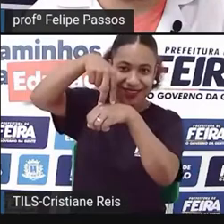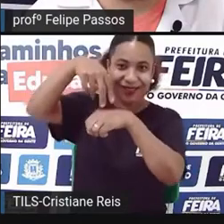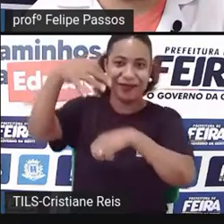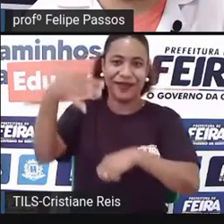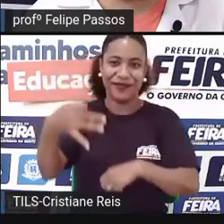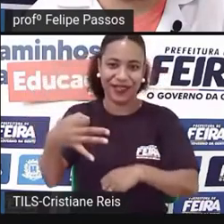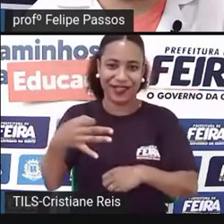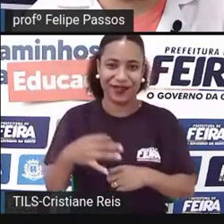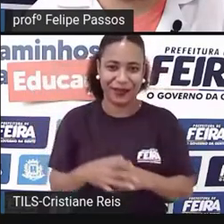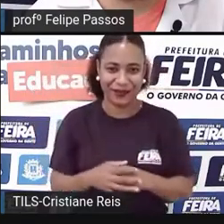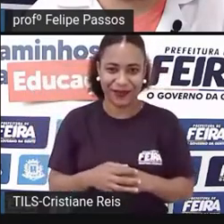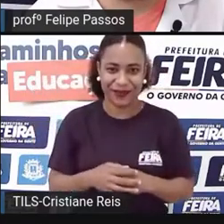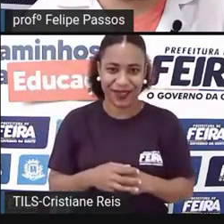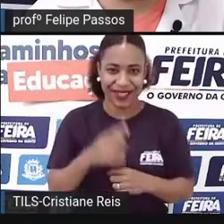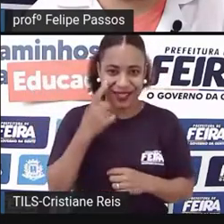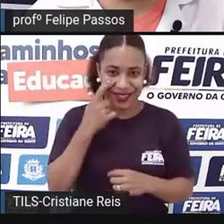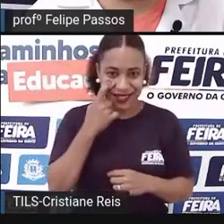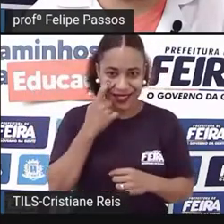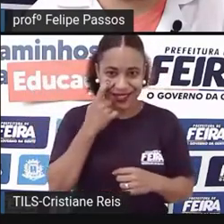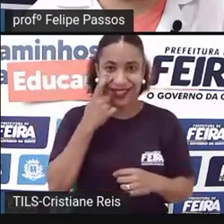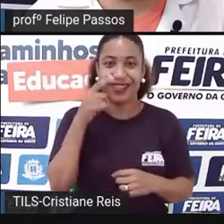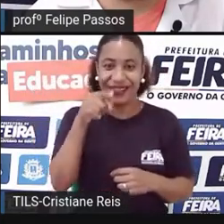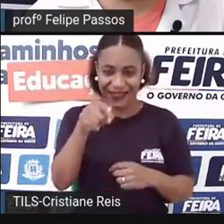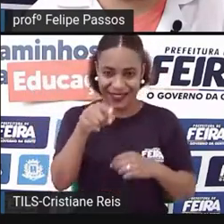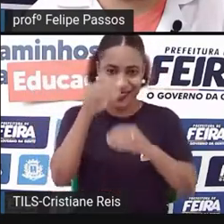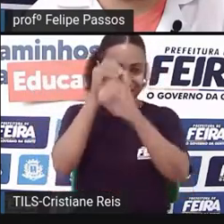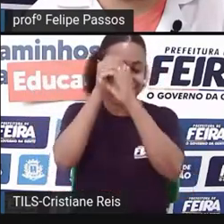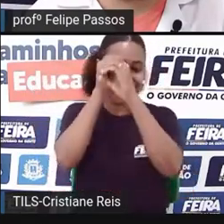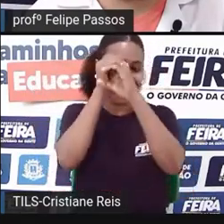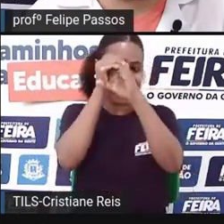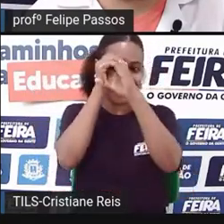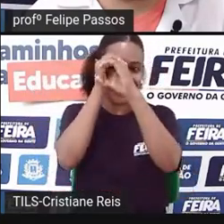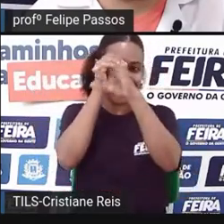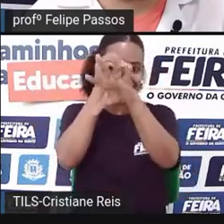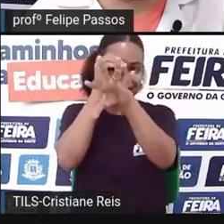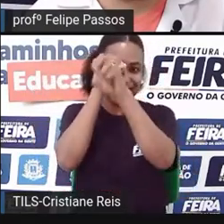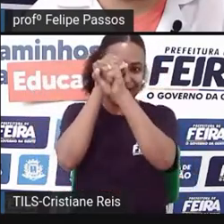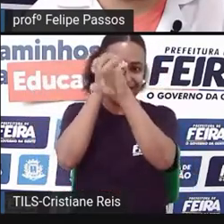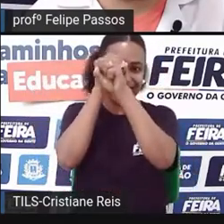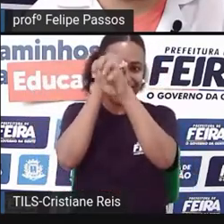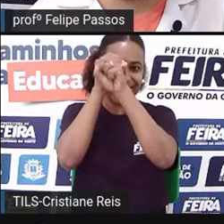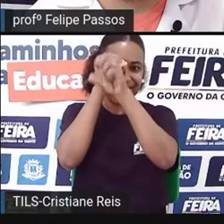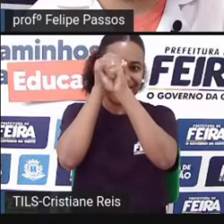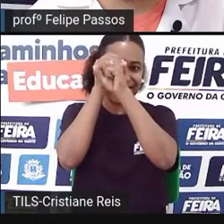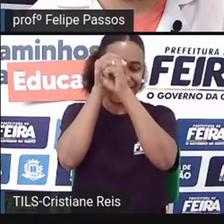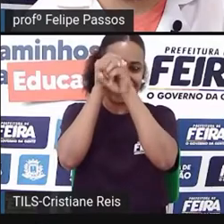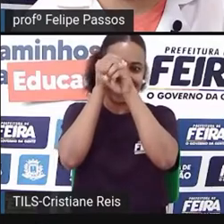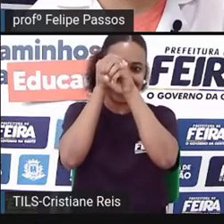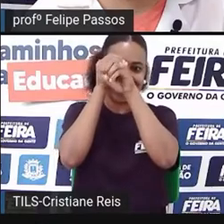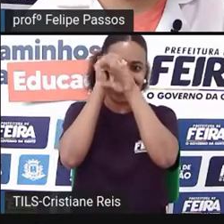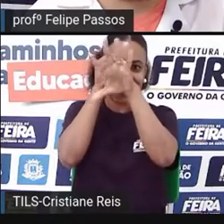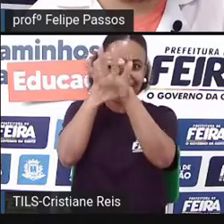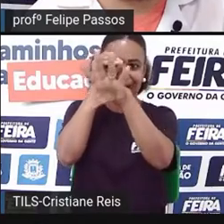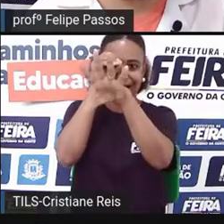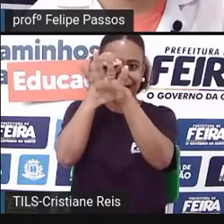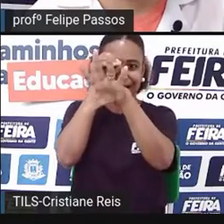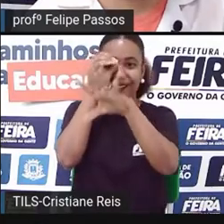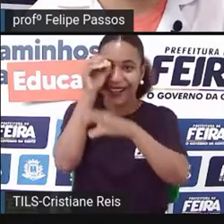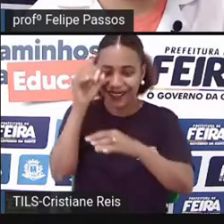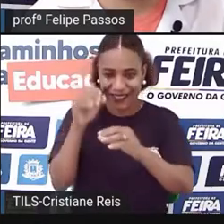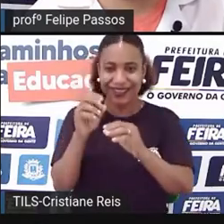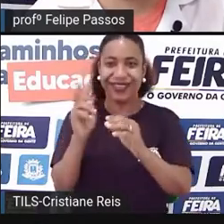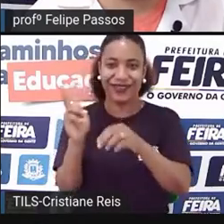A luz, ela entra por aqui, assim né? E ela sai assim. Então, ela